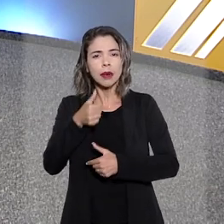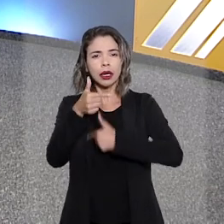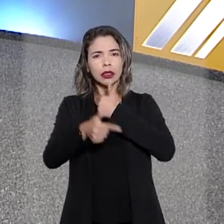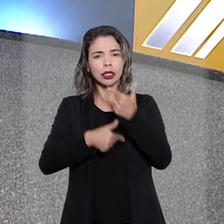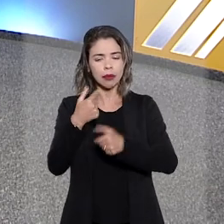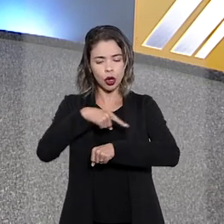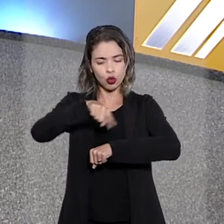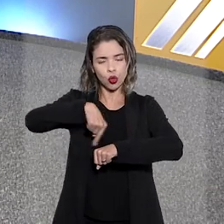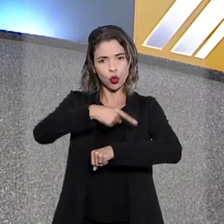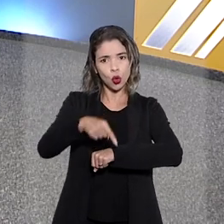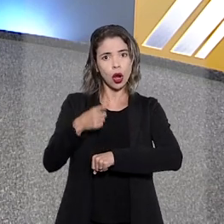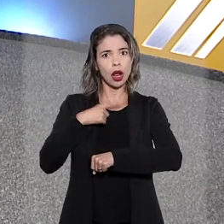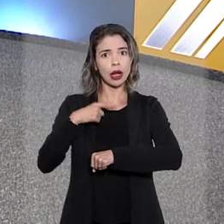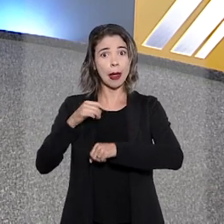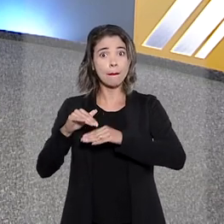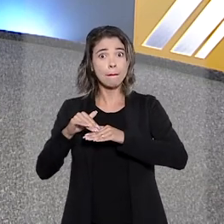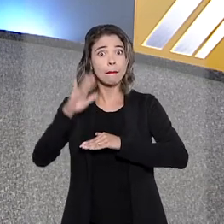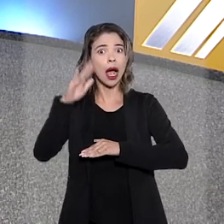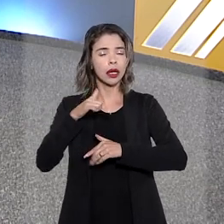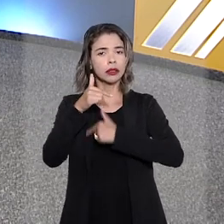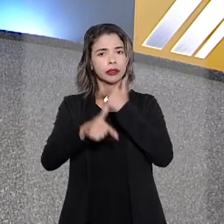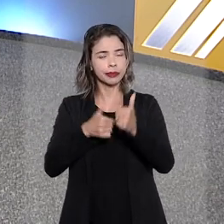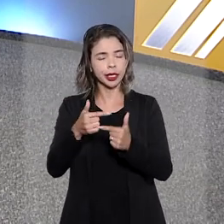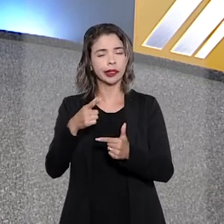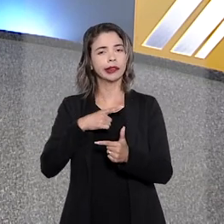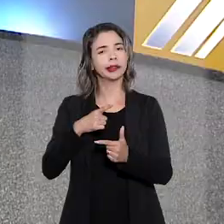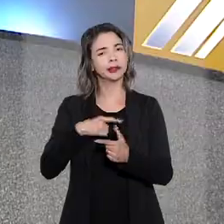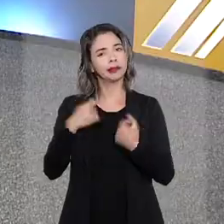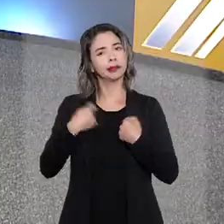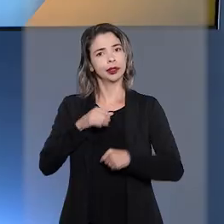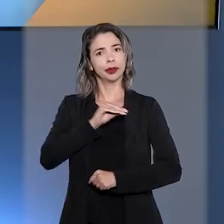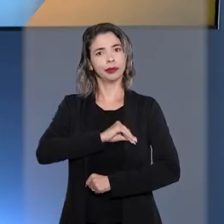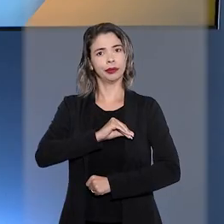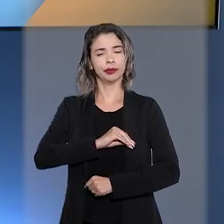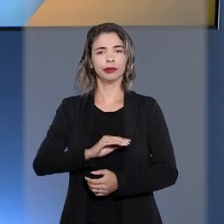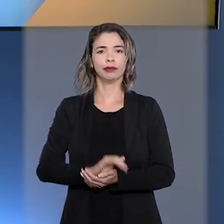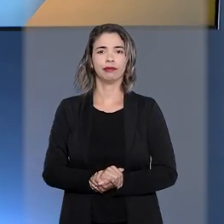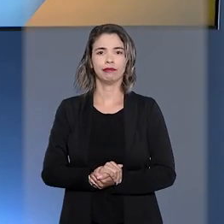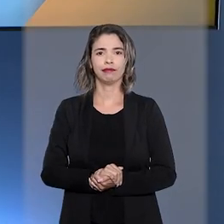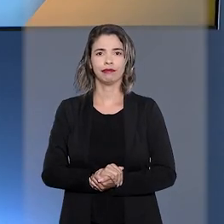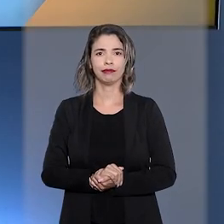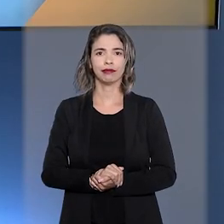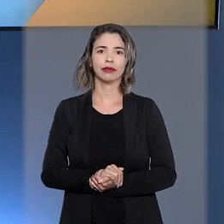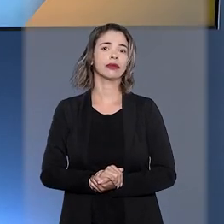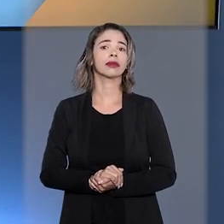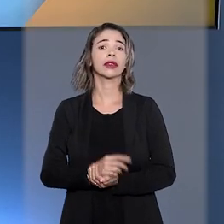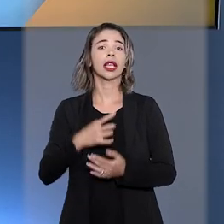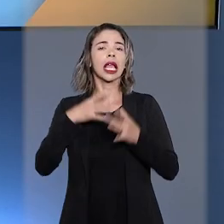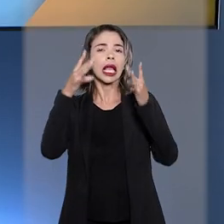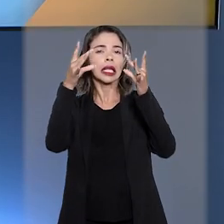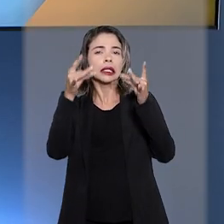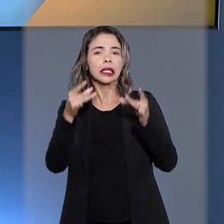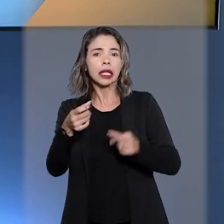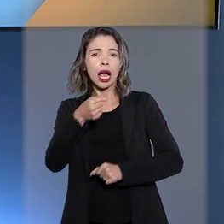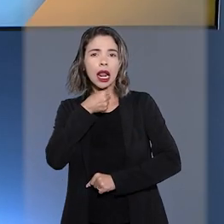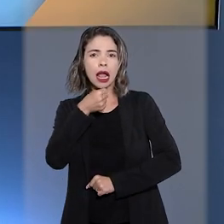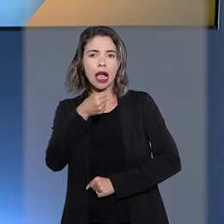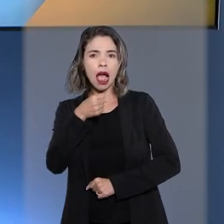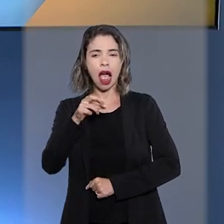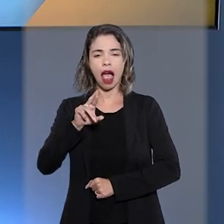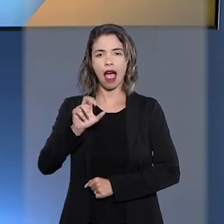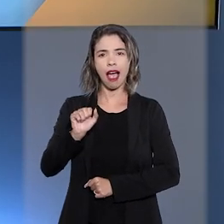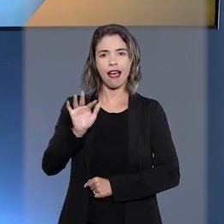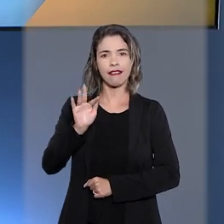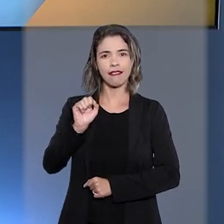que superem a jornada de 24 horas semanais. Mais detalhes da decisão com o repórter